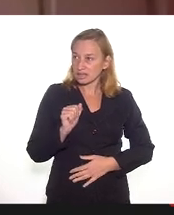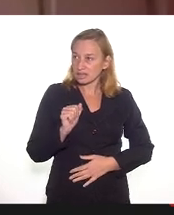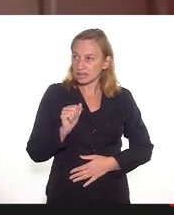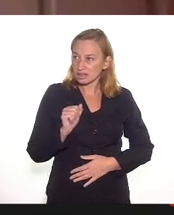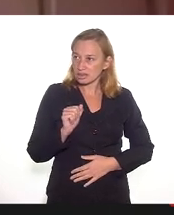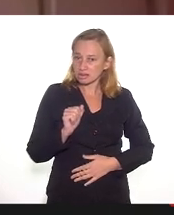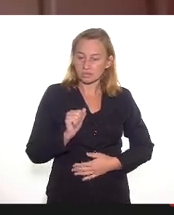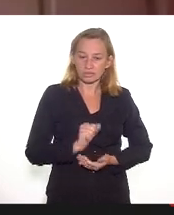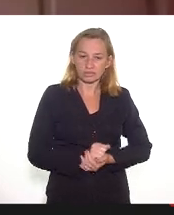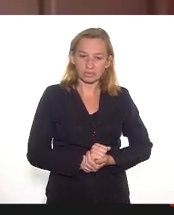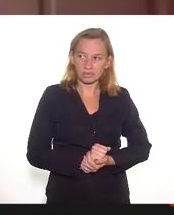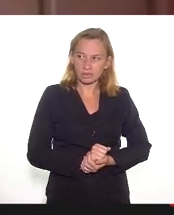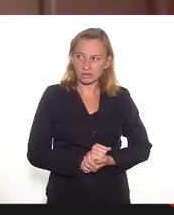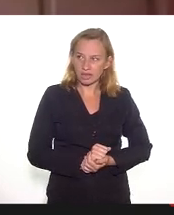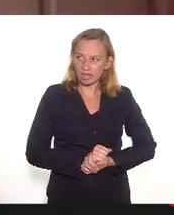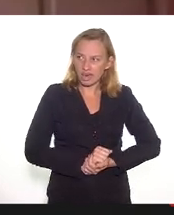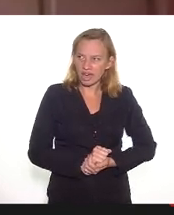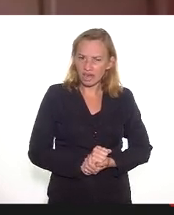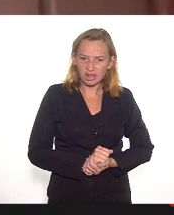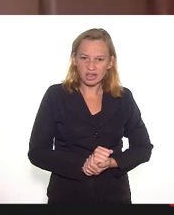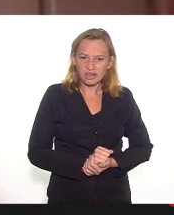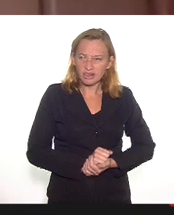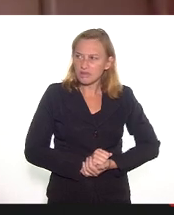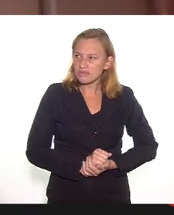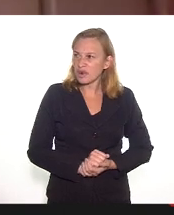educadores de museus.